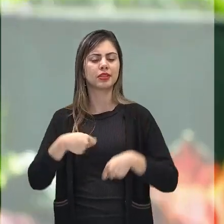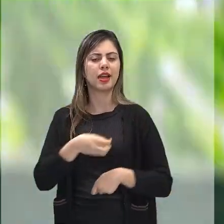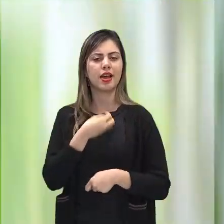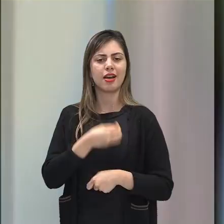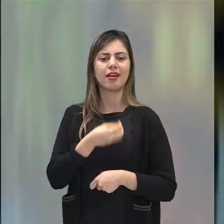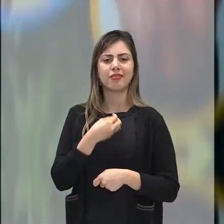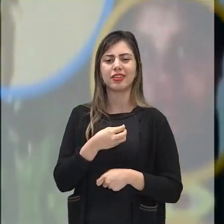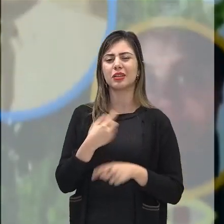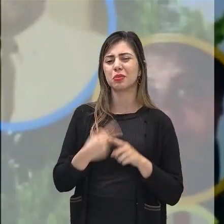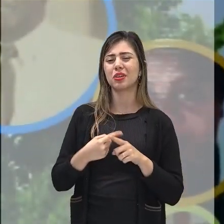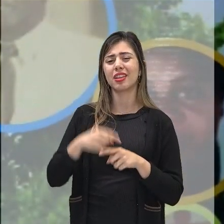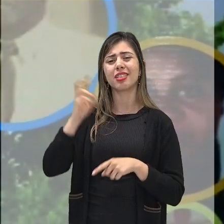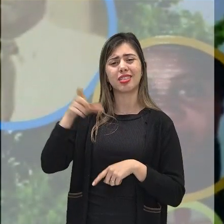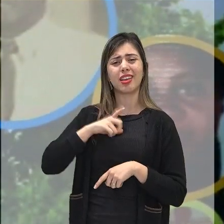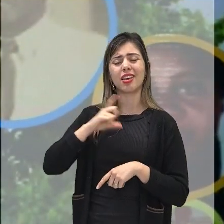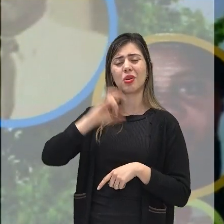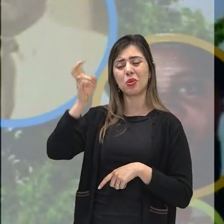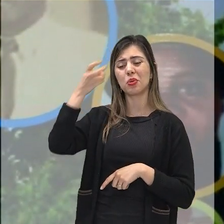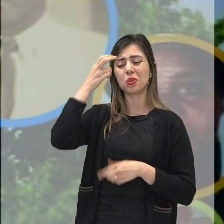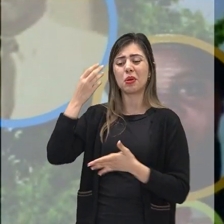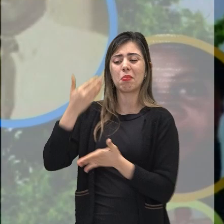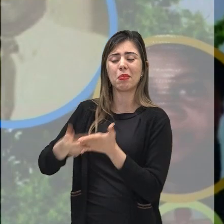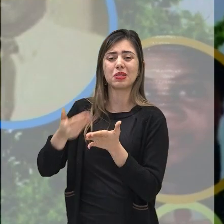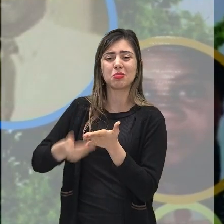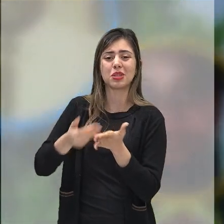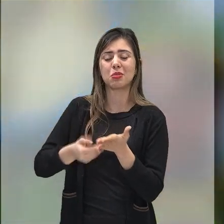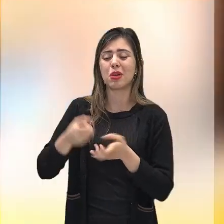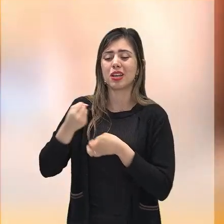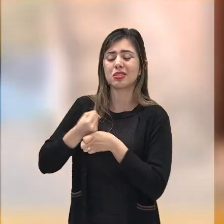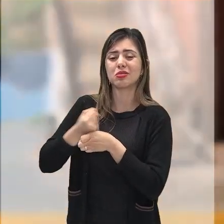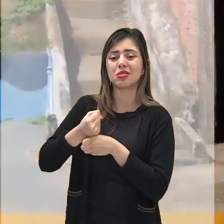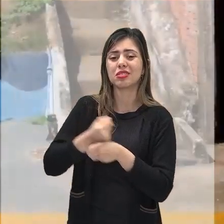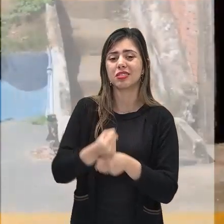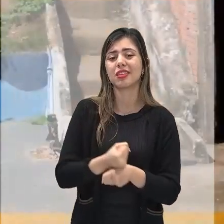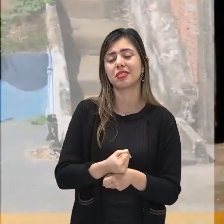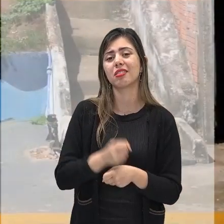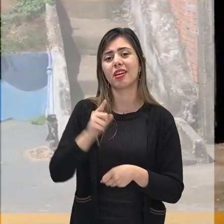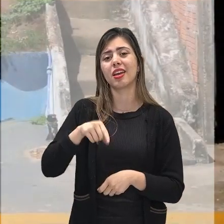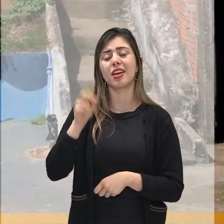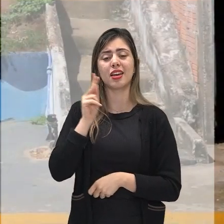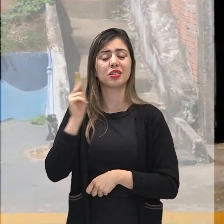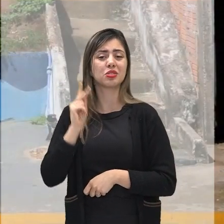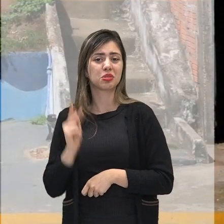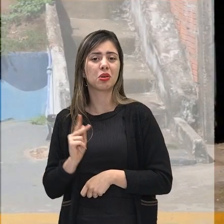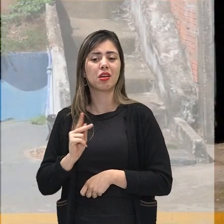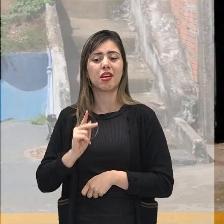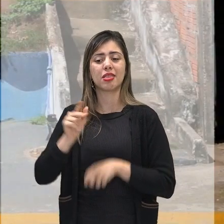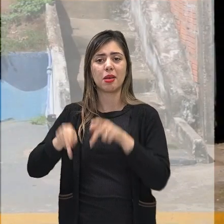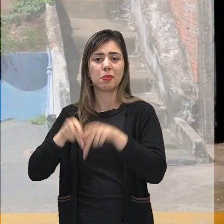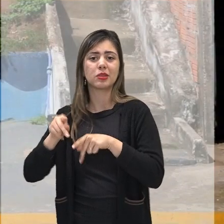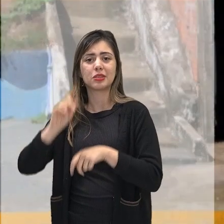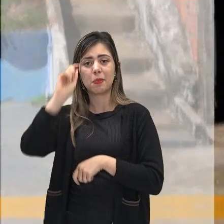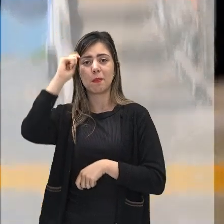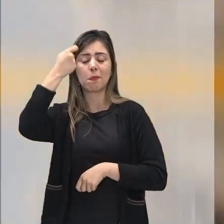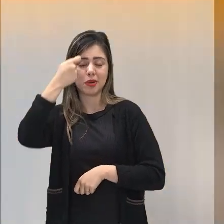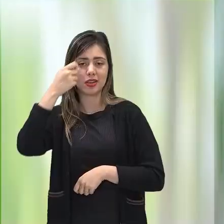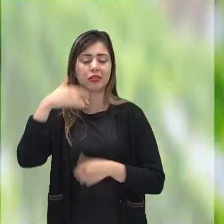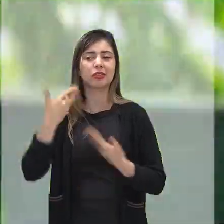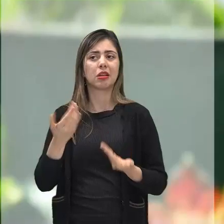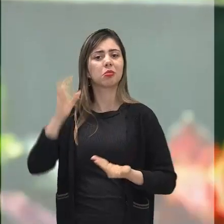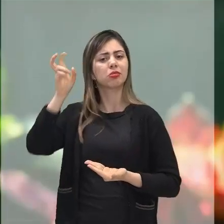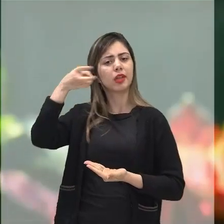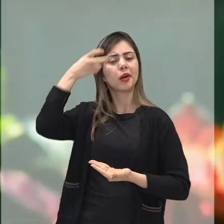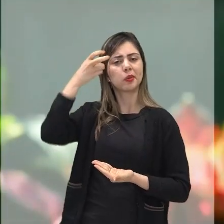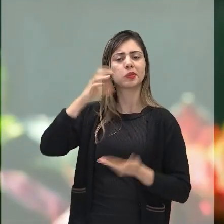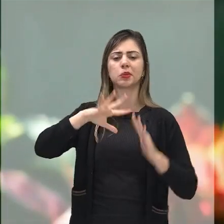perda da cultura que está se perdendo muito culturalmente, a história do povo negro, a história da cultura, a história